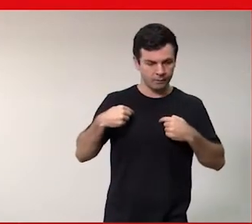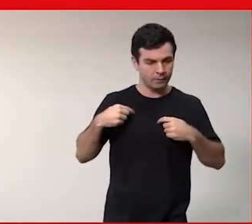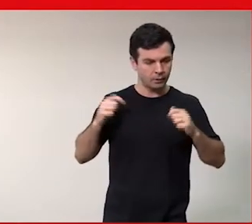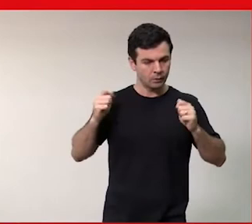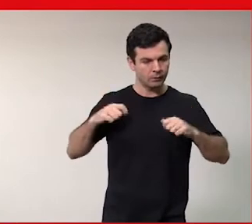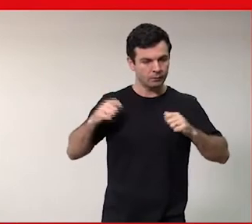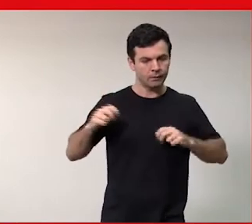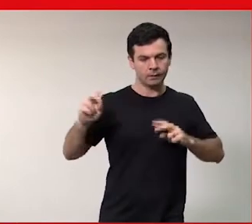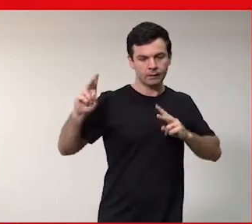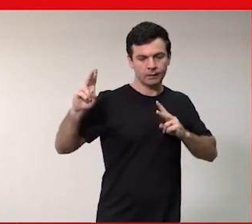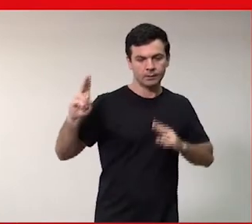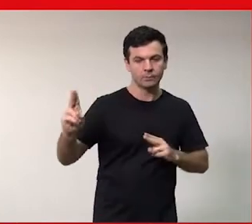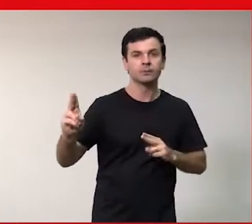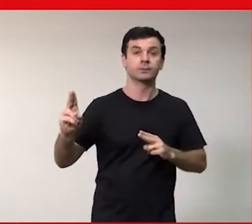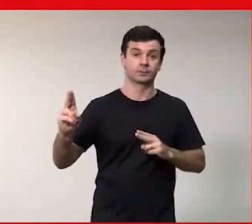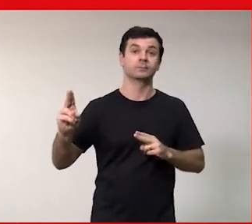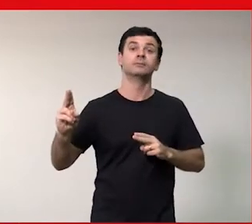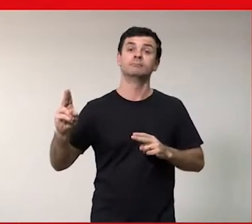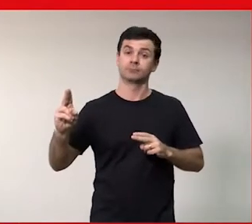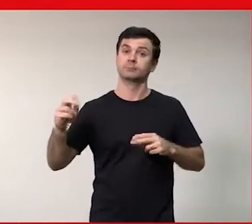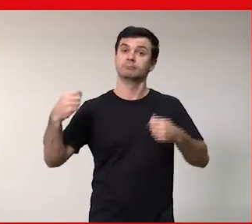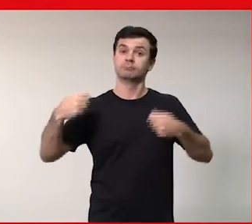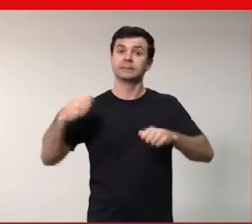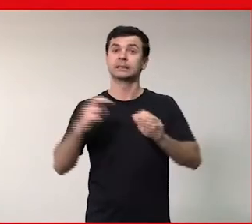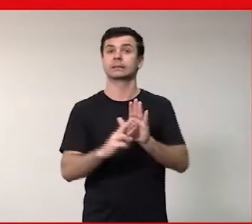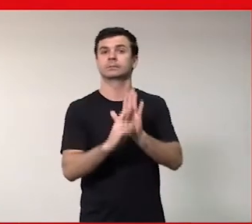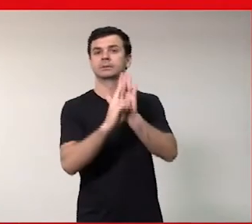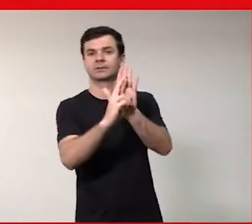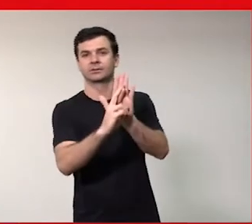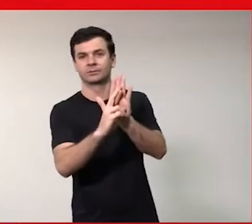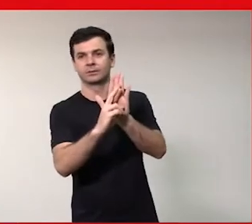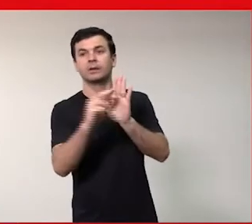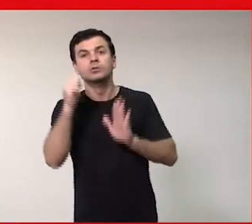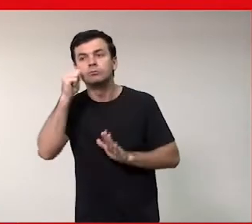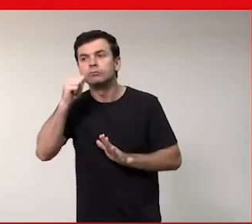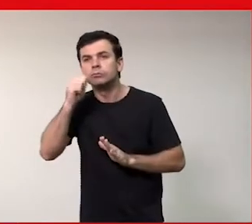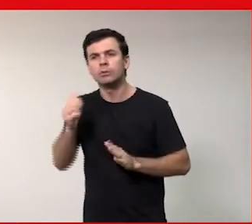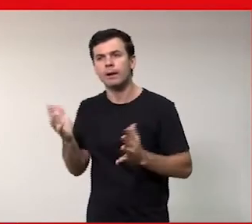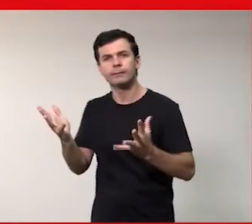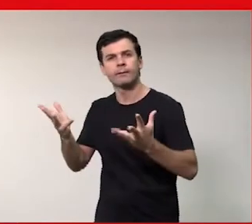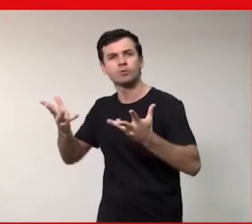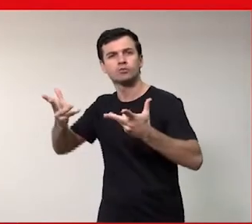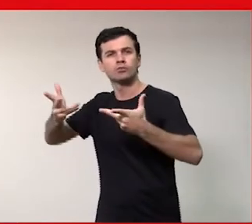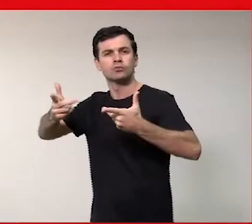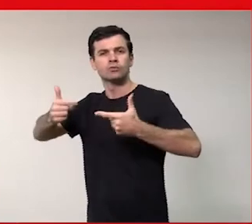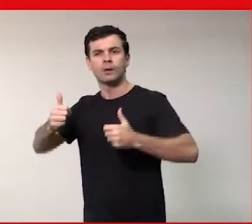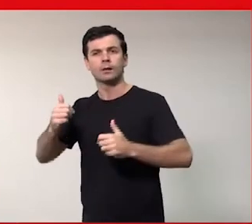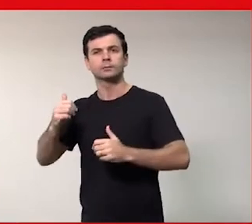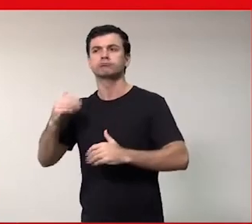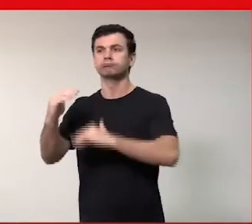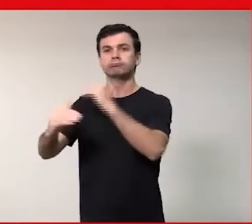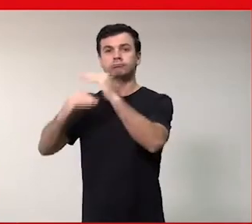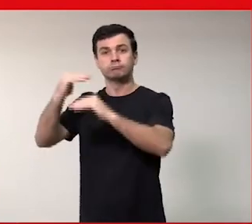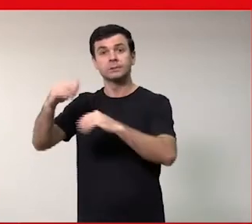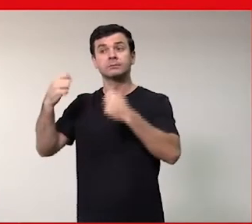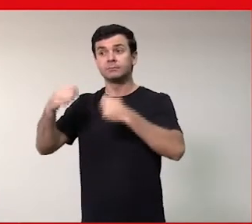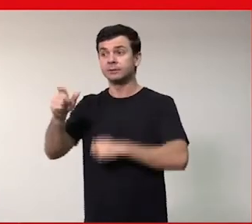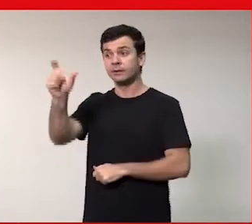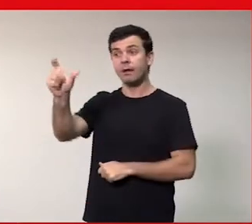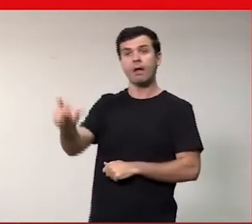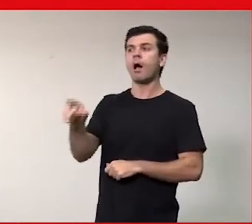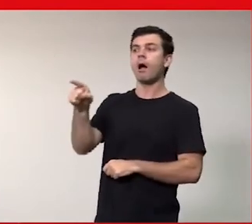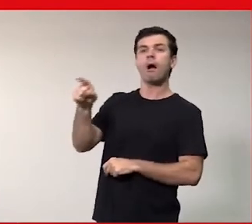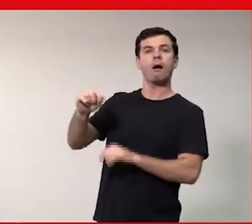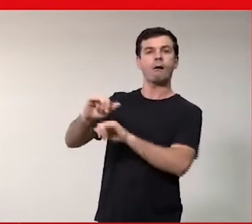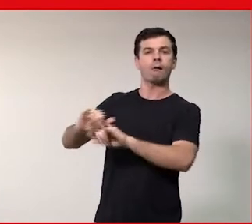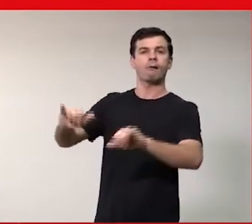representatividade eu achei bacana aquele o programa das meninas digitais que resgata Ada Ada Lovelace